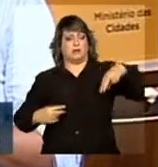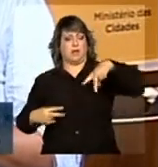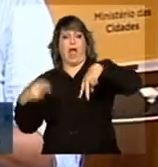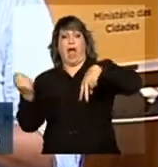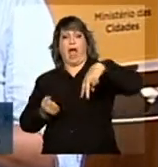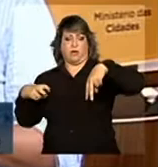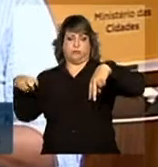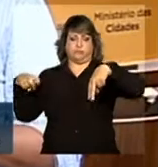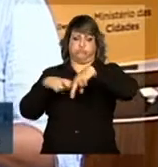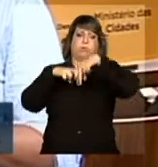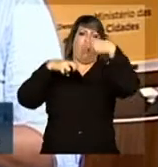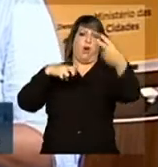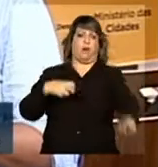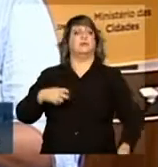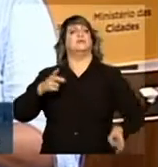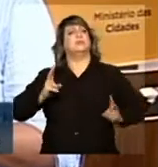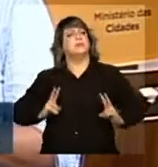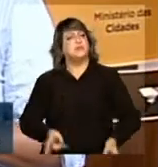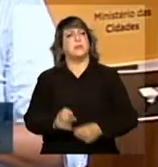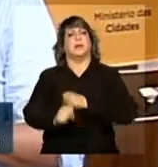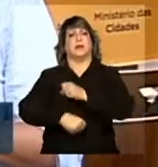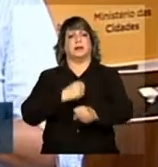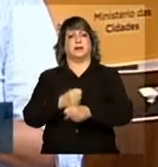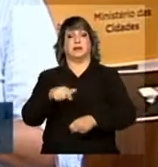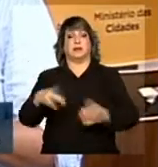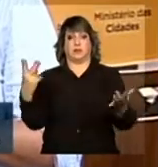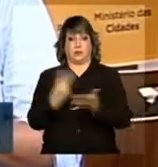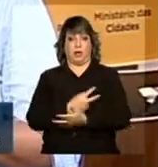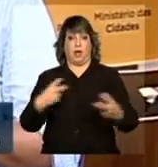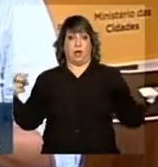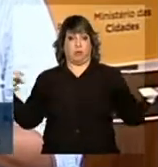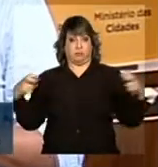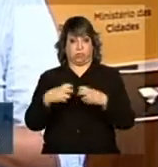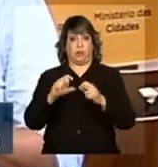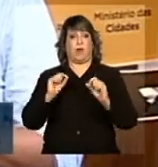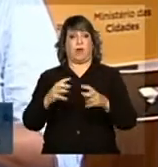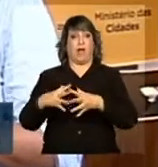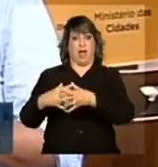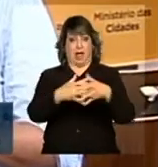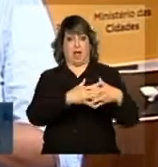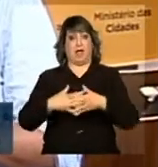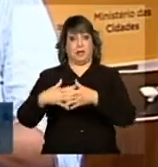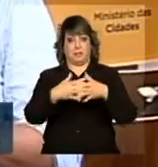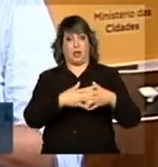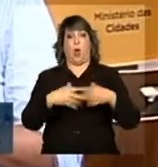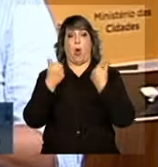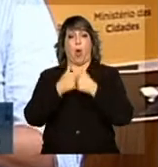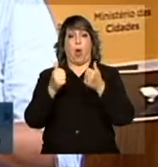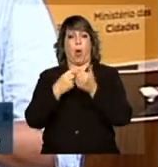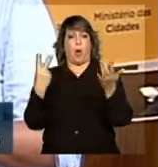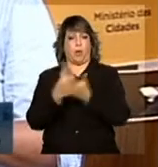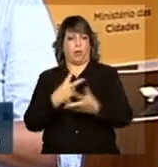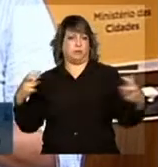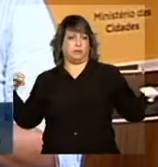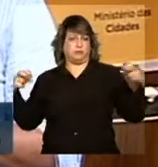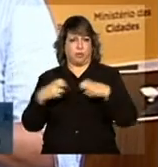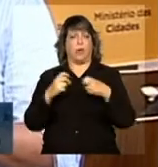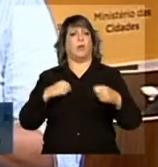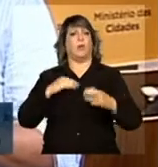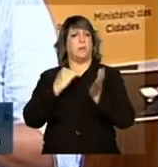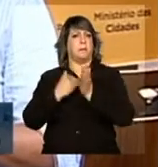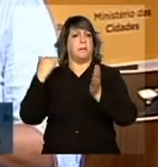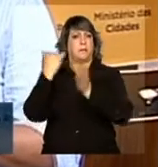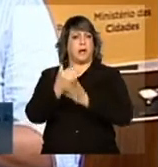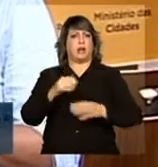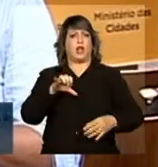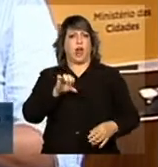todos os anos. E o número de acidentes envolvendo veículos grandes, como caminhões e ônibus, ultrapassa os